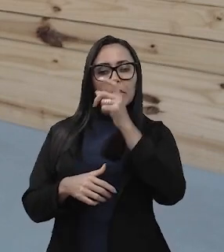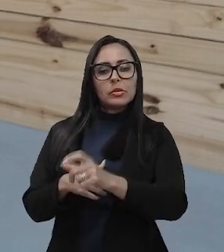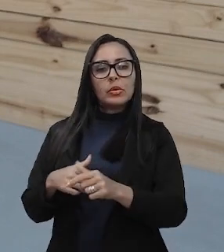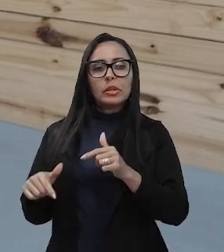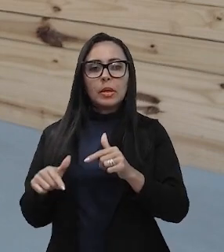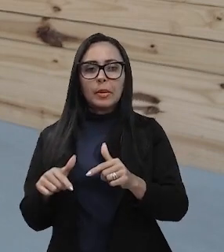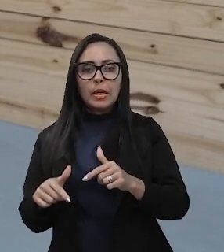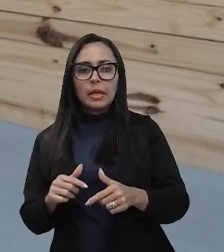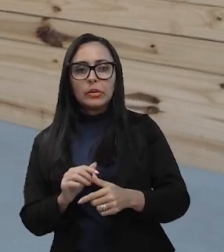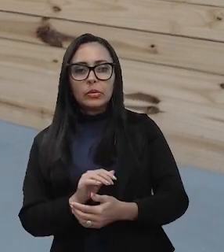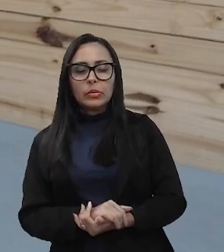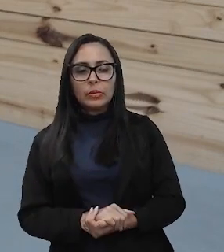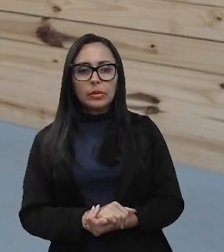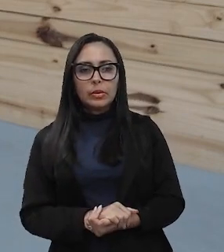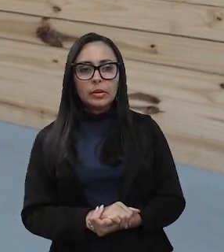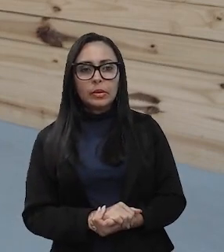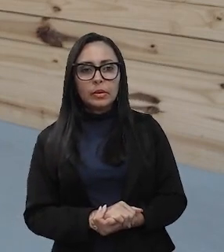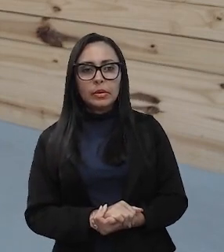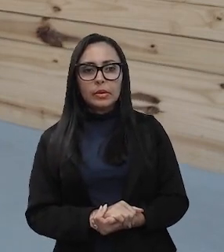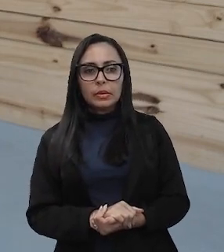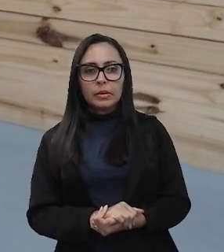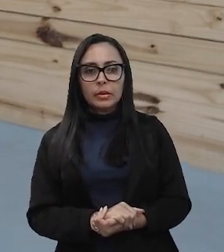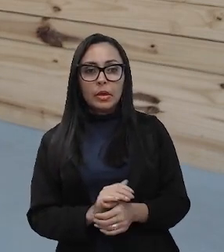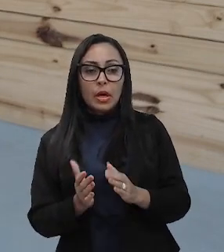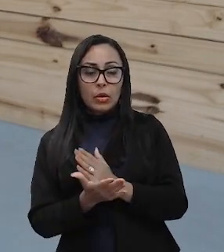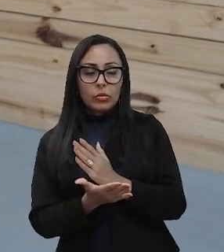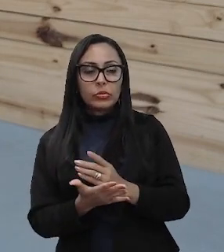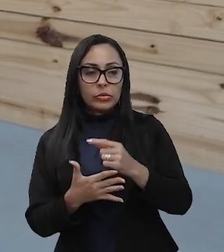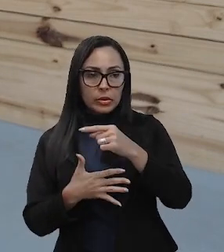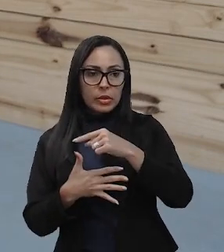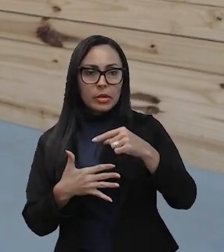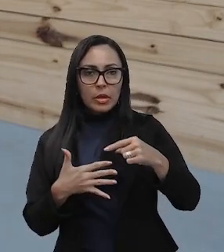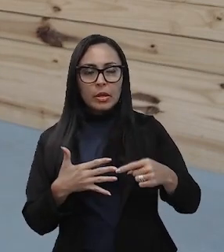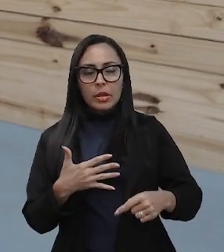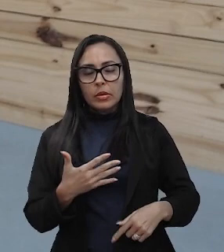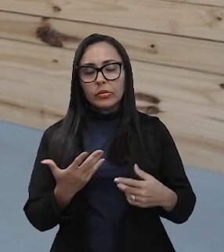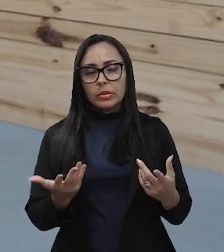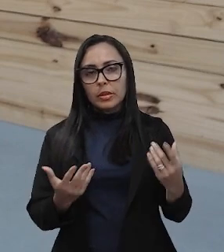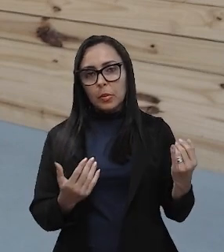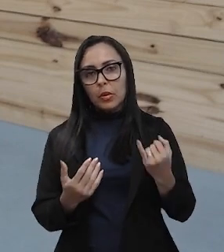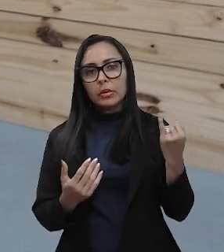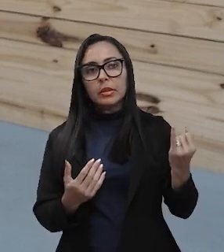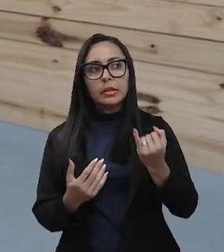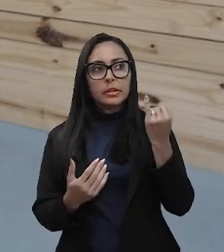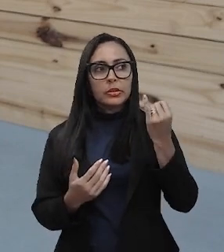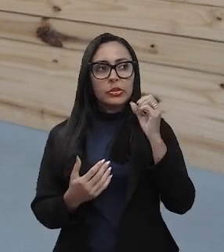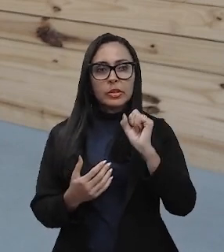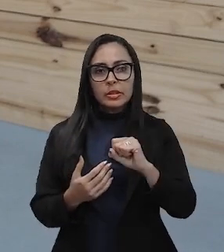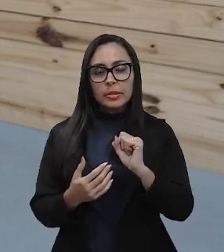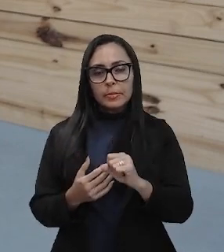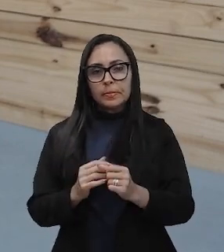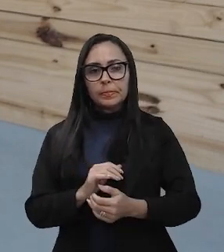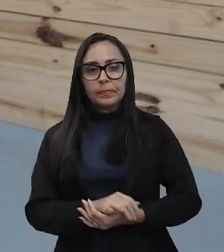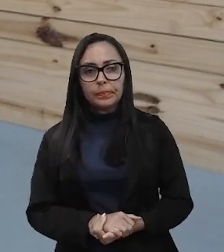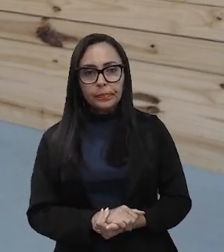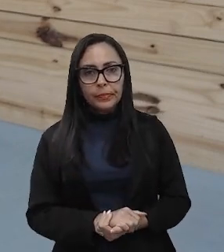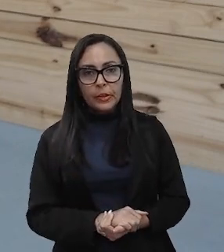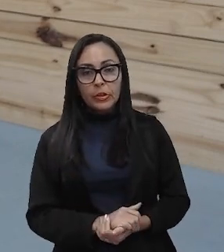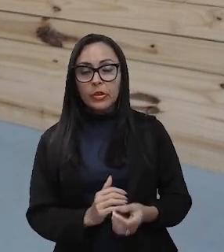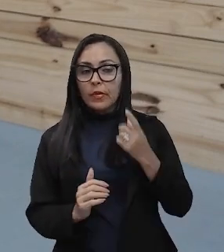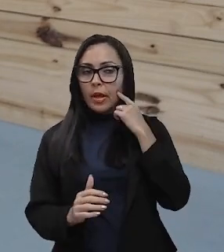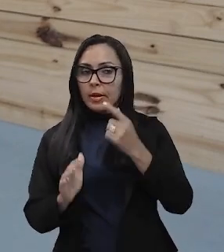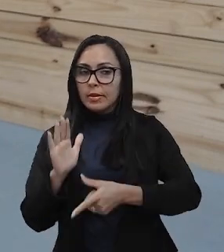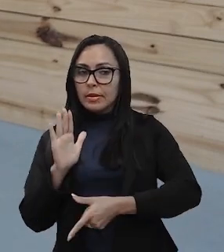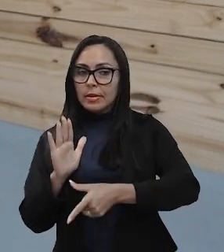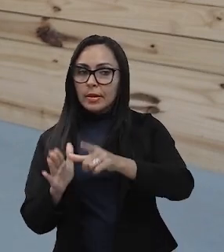No próximo slide, a gente vai ver alguns critérios que devem ser levados em consideração. A gente vai já antecipar